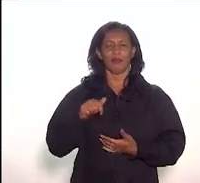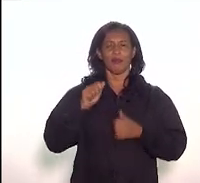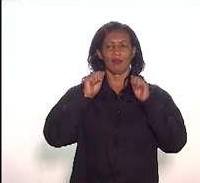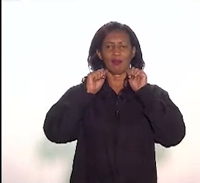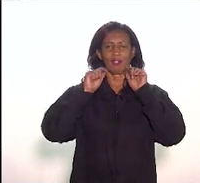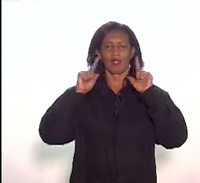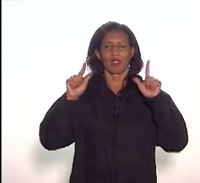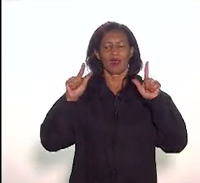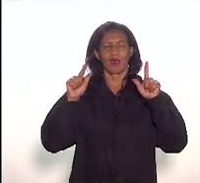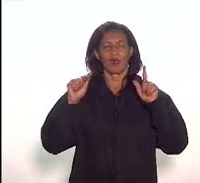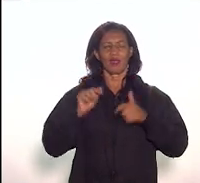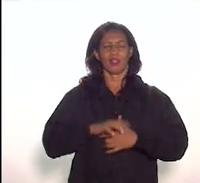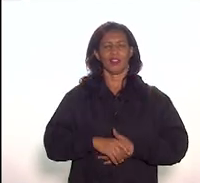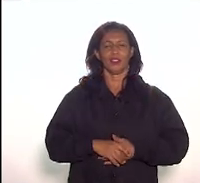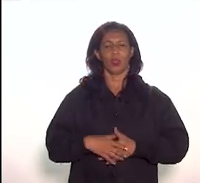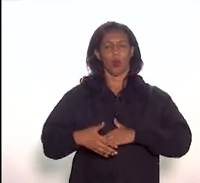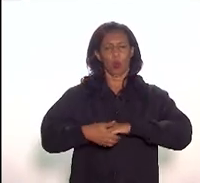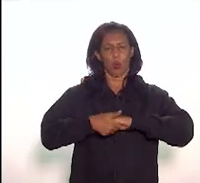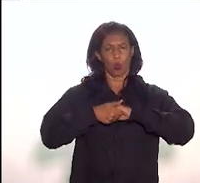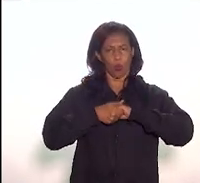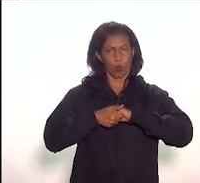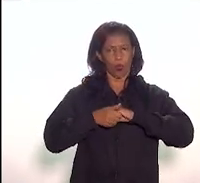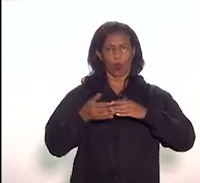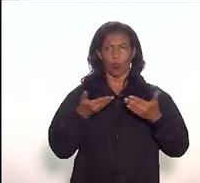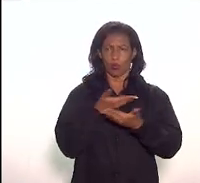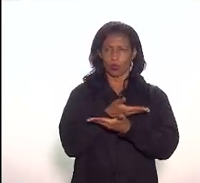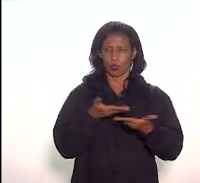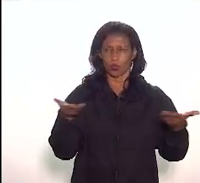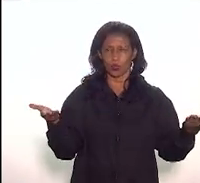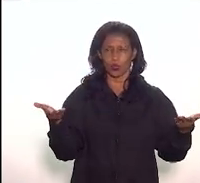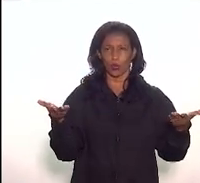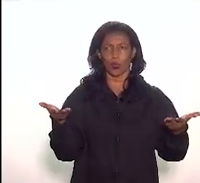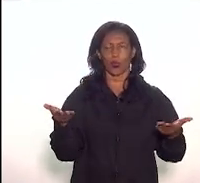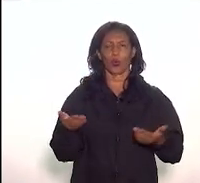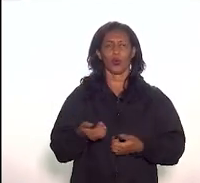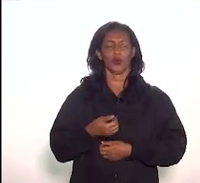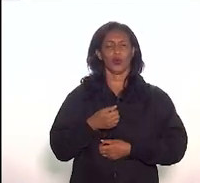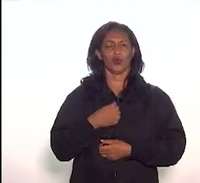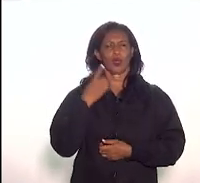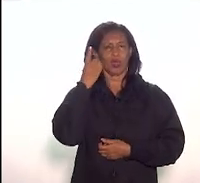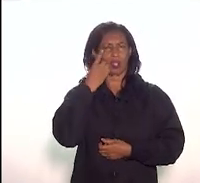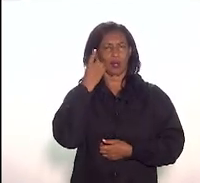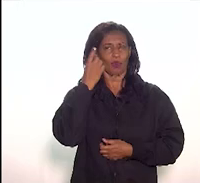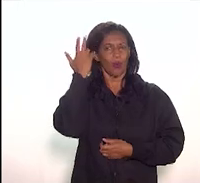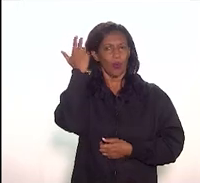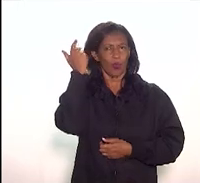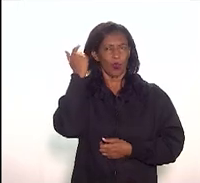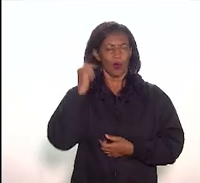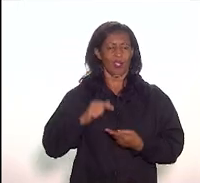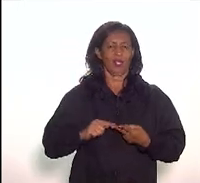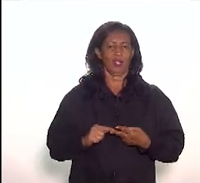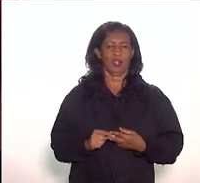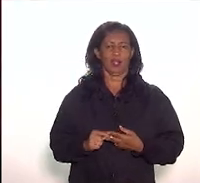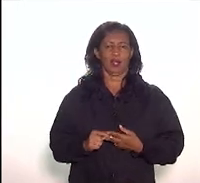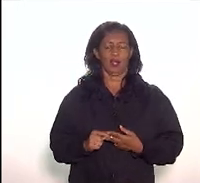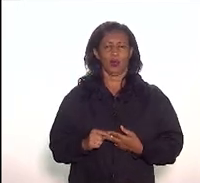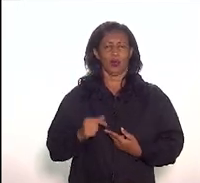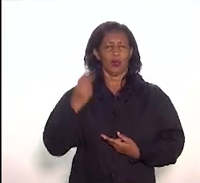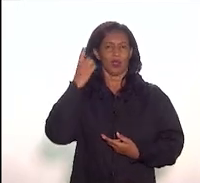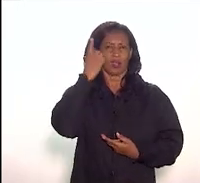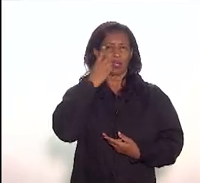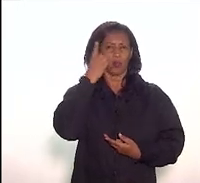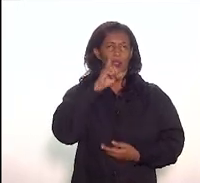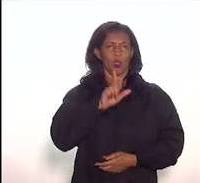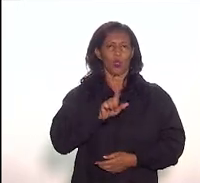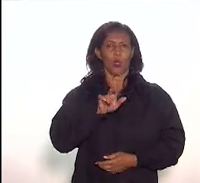Cumprimento a todos que aqui estão participando, o deputado Eleomar Coelho e o deputado Luiz Paulo Correia da Rocha